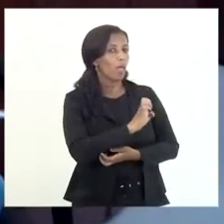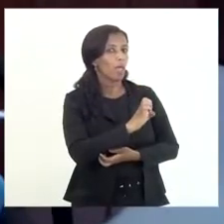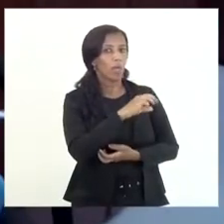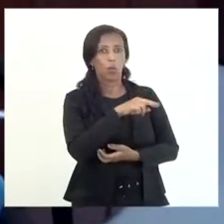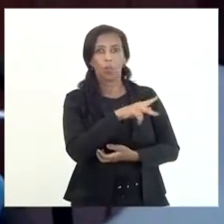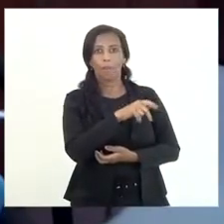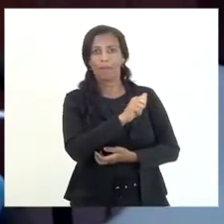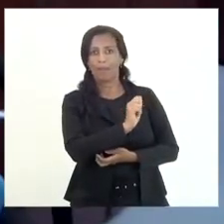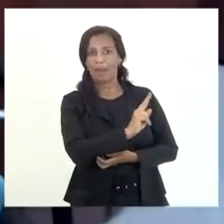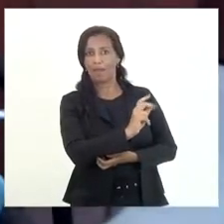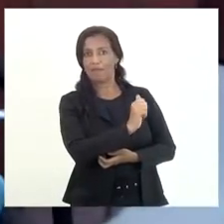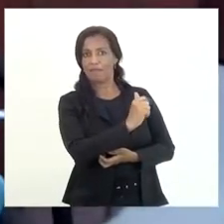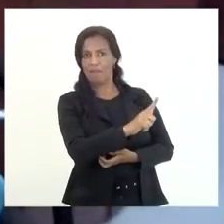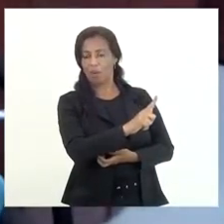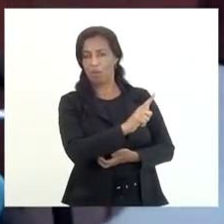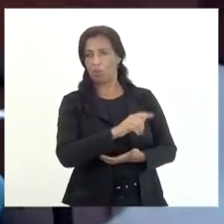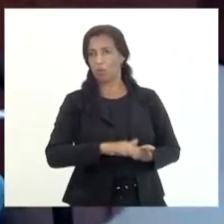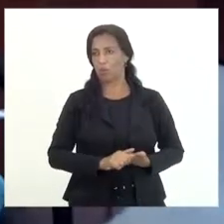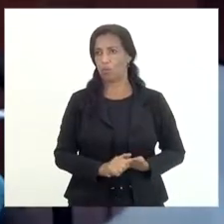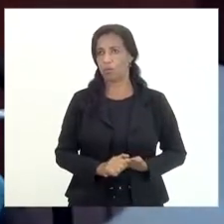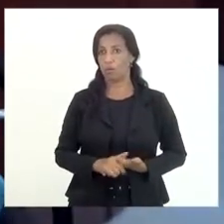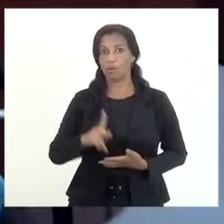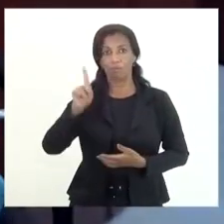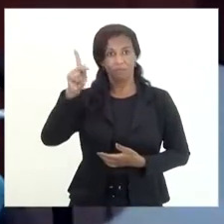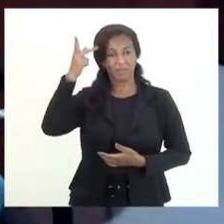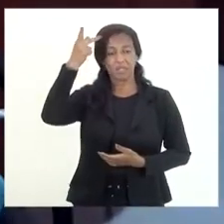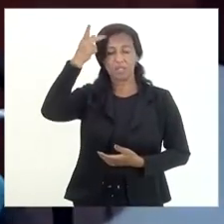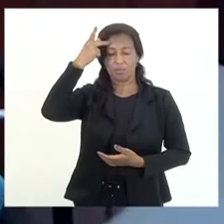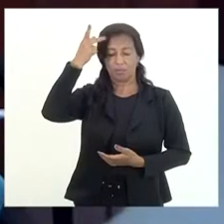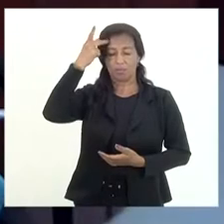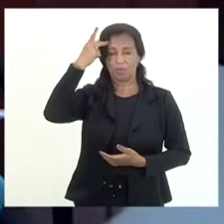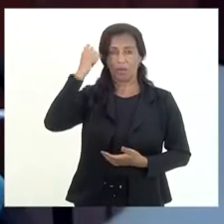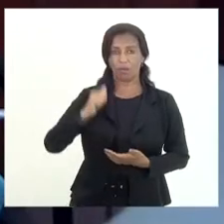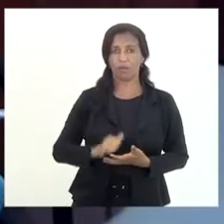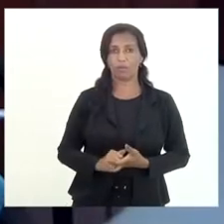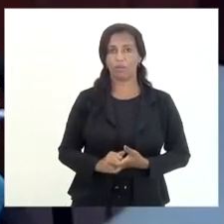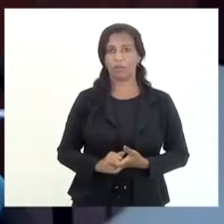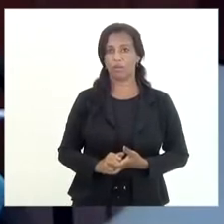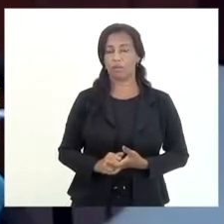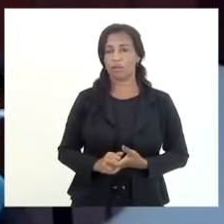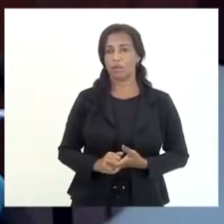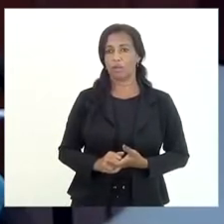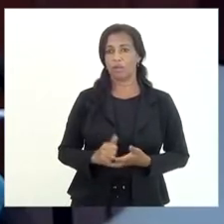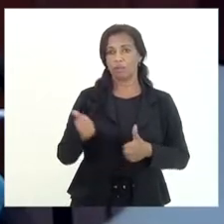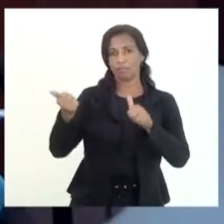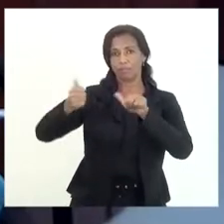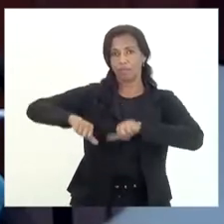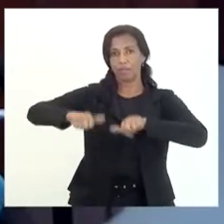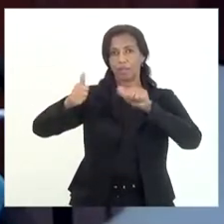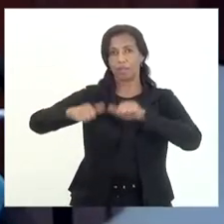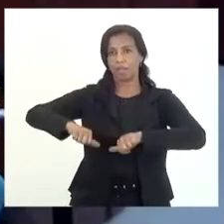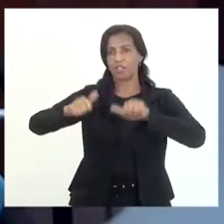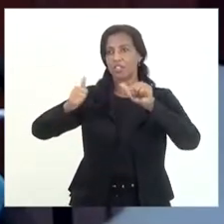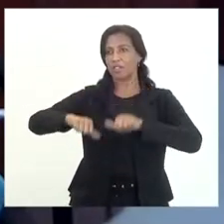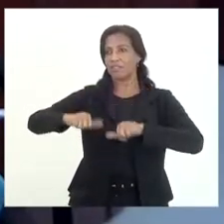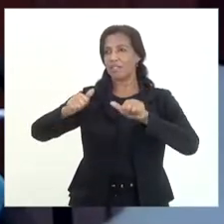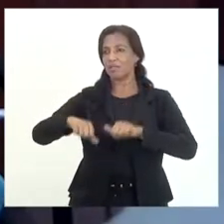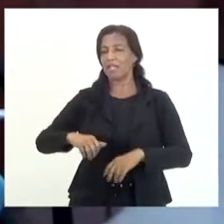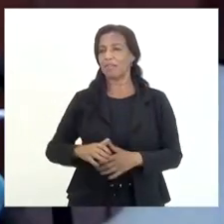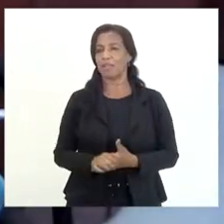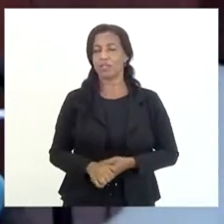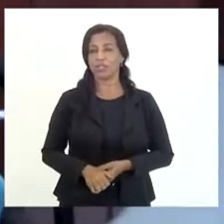o Rio de Janeiro e São Paulo eles fazem uma análise na minha opinião